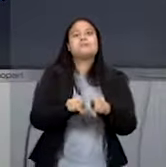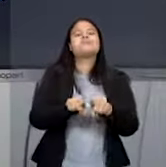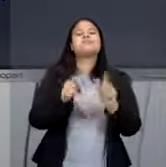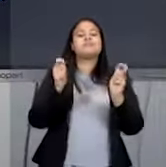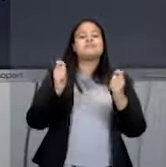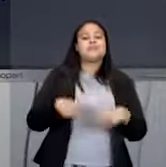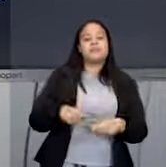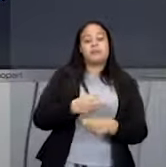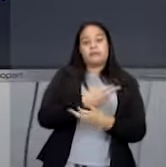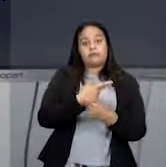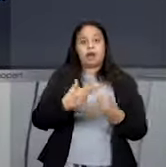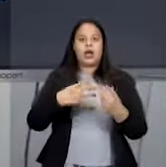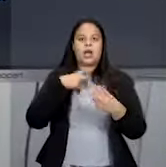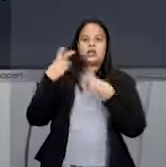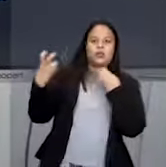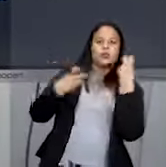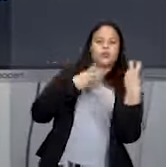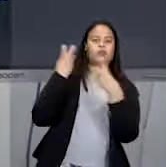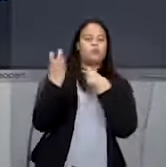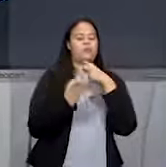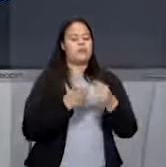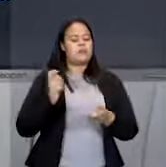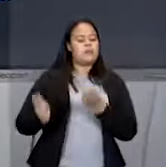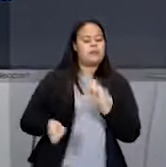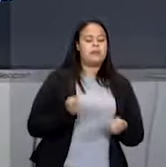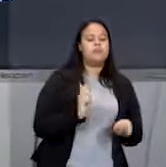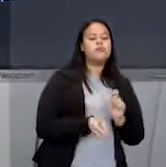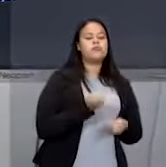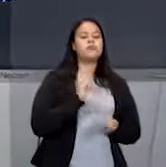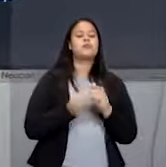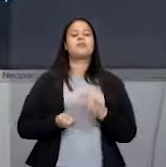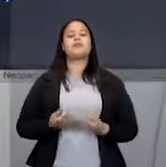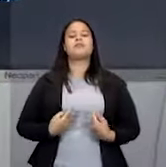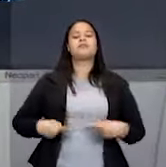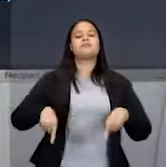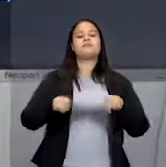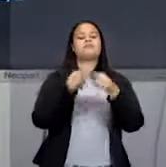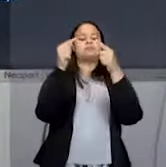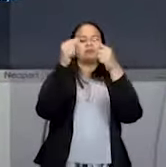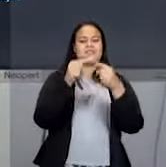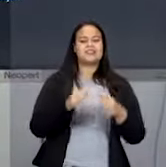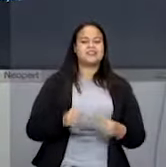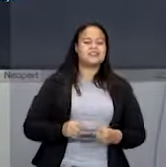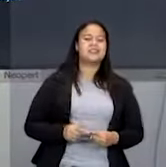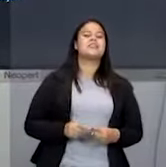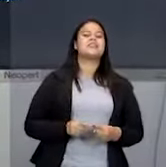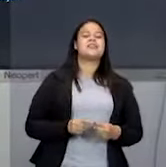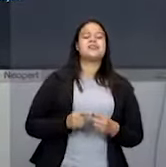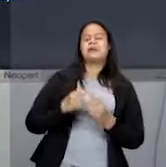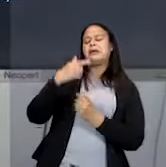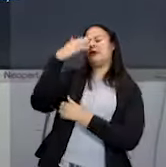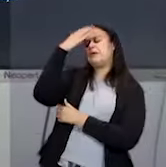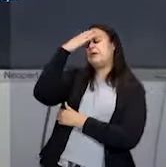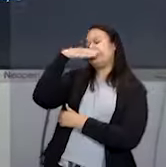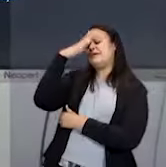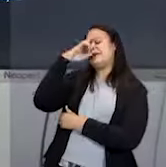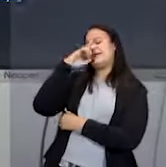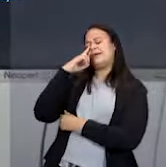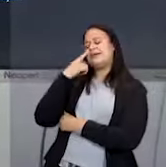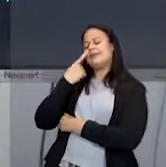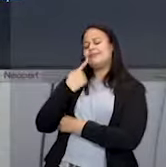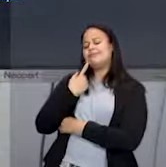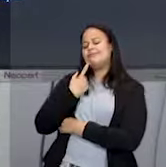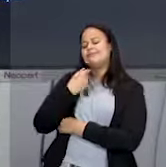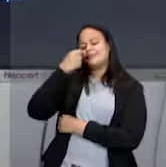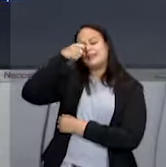de ou de várias vozes ou de vários instrumentos para criar uma harmonia. Harmonia é aquilo que faz você chorar assim. Ai, que